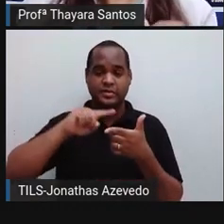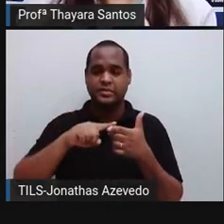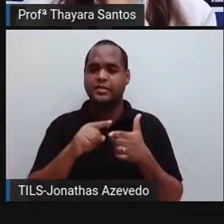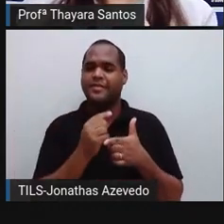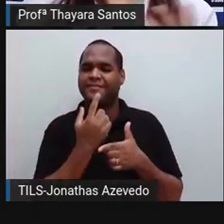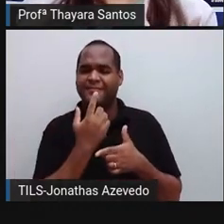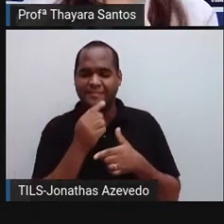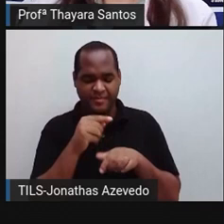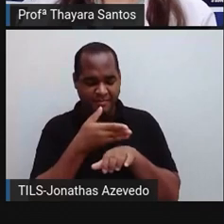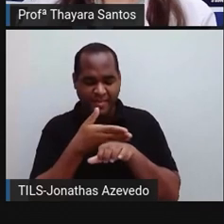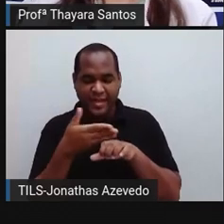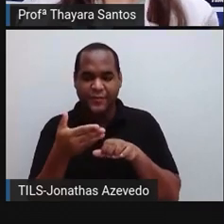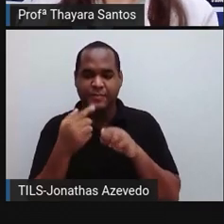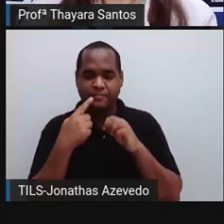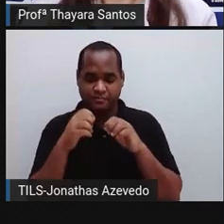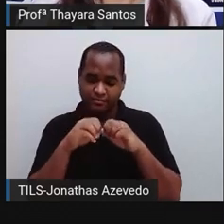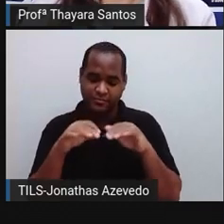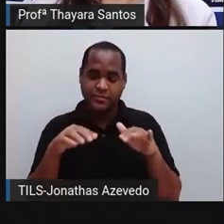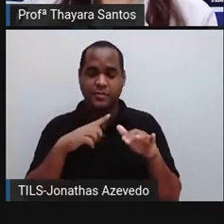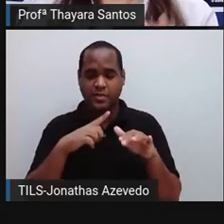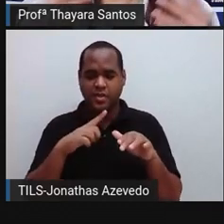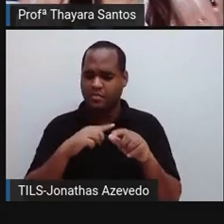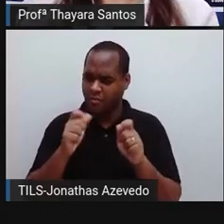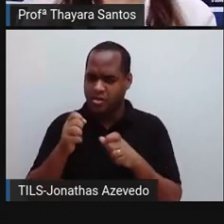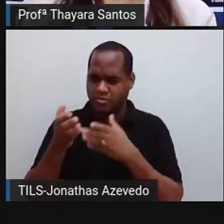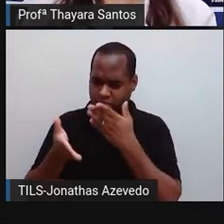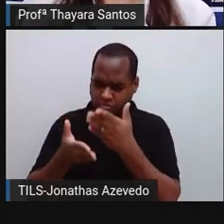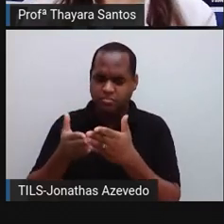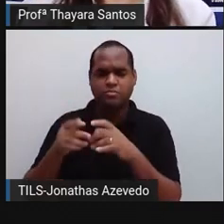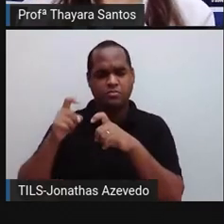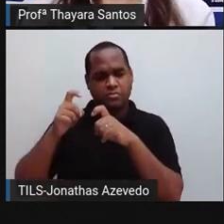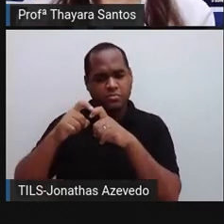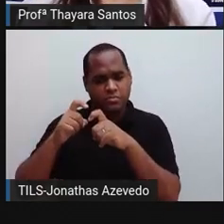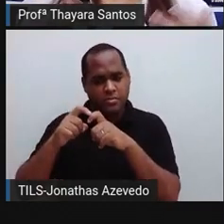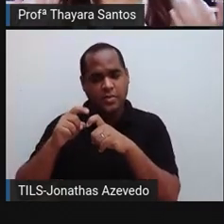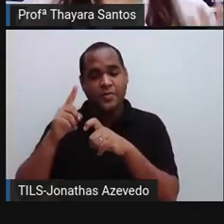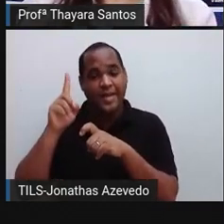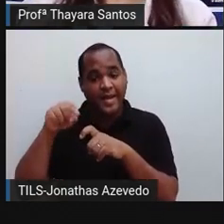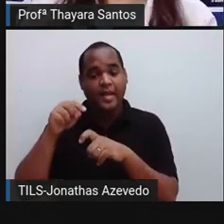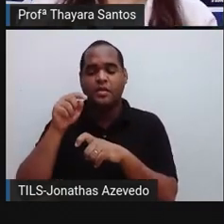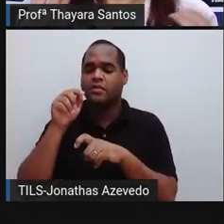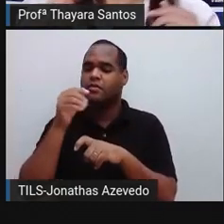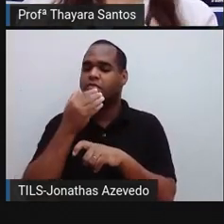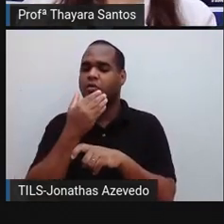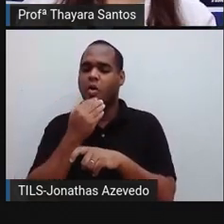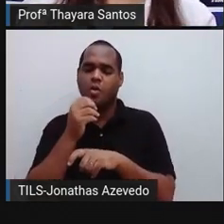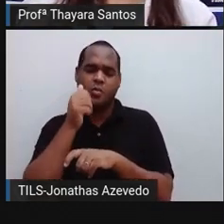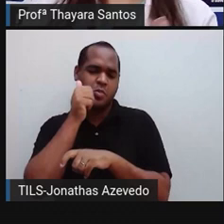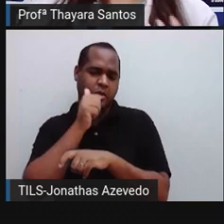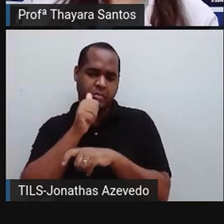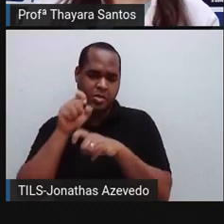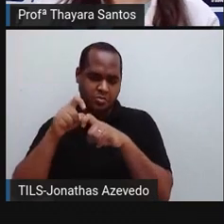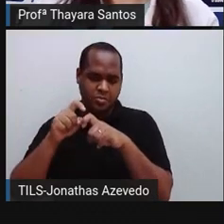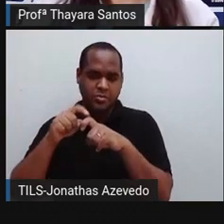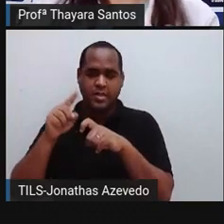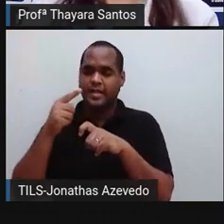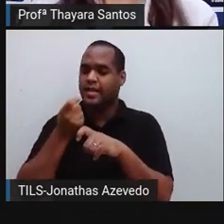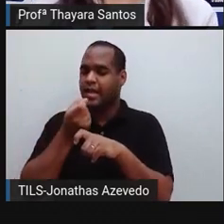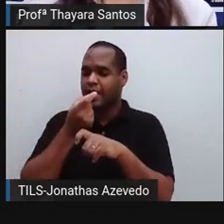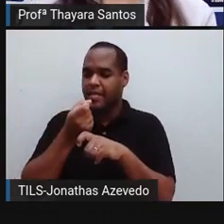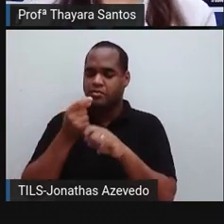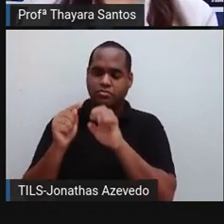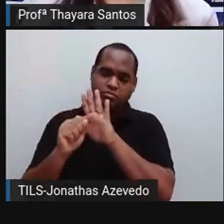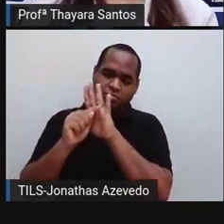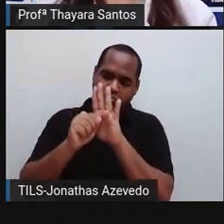E tem tratamento isso? Tem, tem tratamento. É só ir no médico, no ginecologista, e ele vai passar um remédio, a mulher vai tratar,